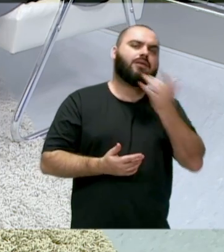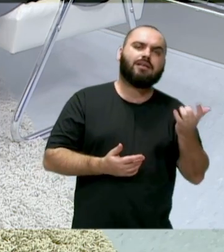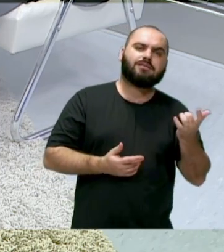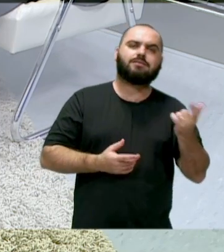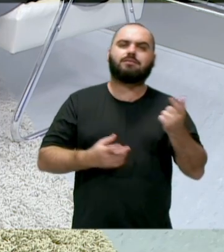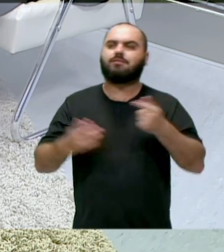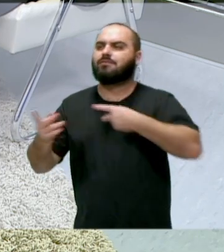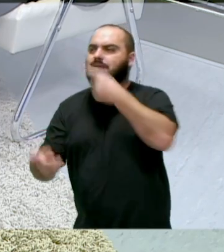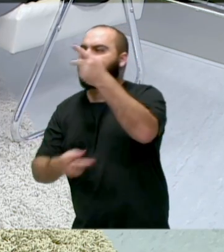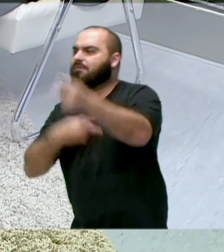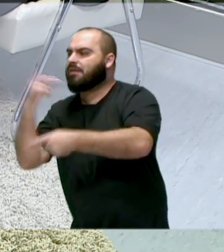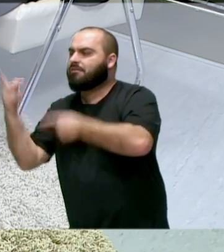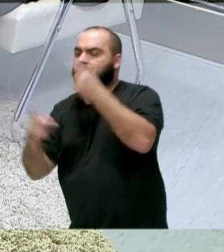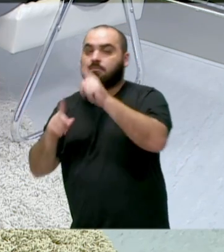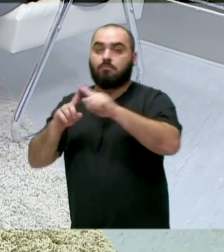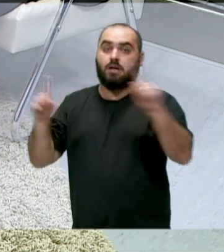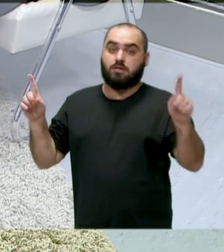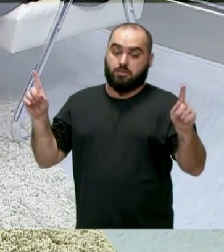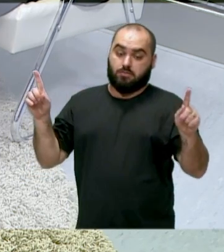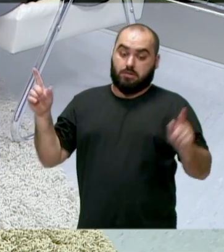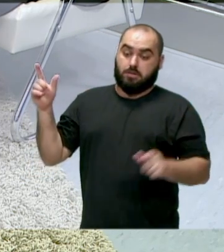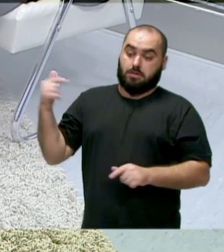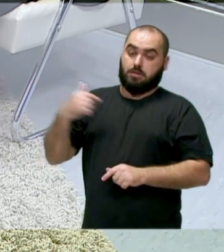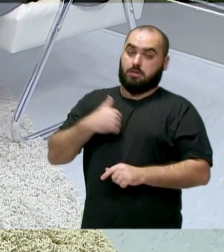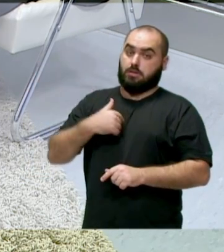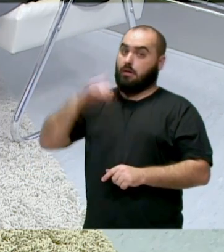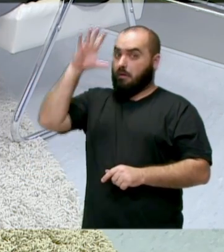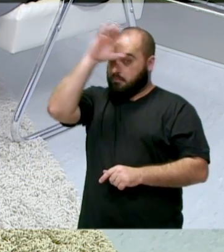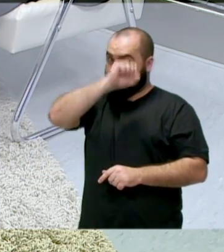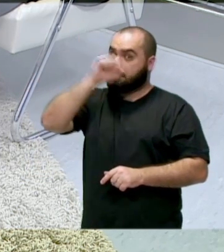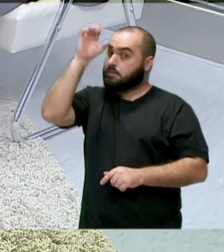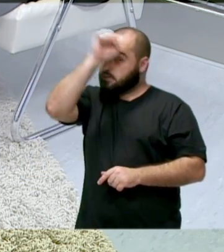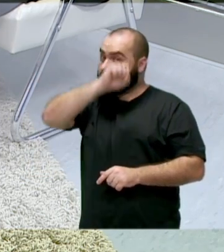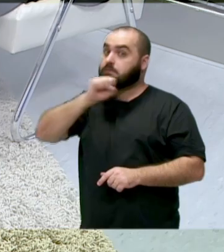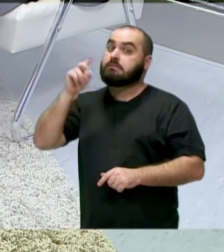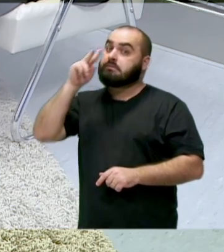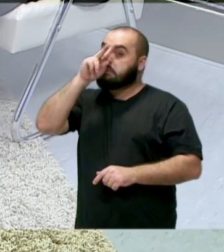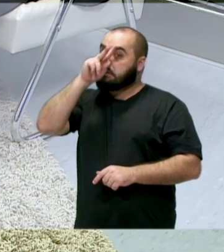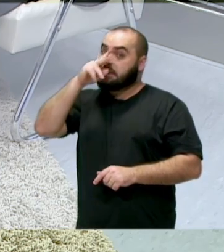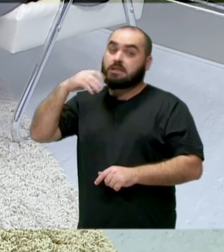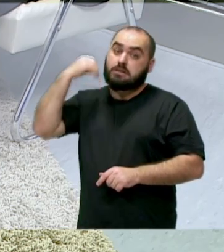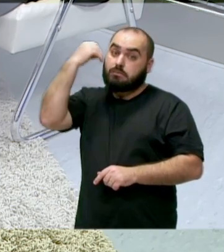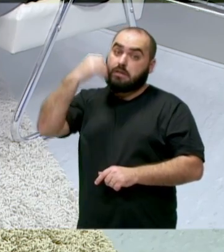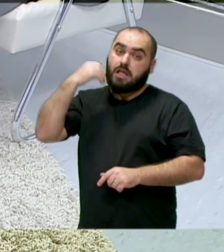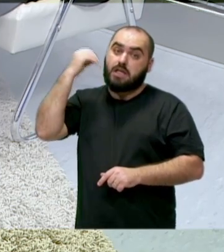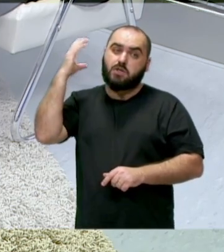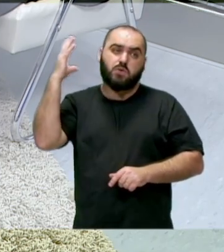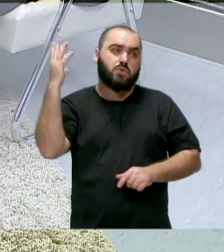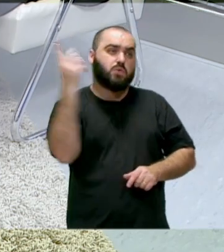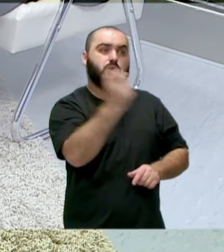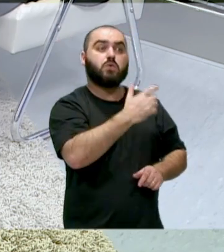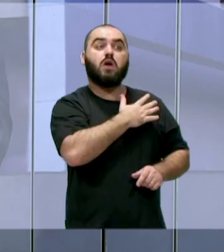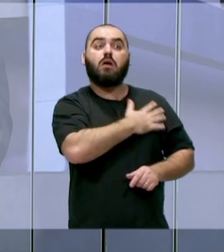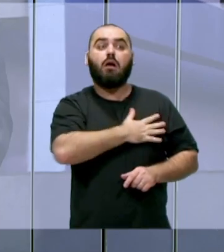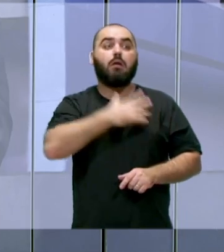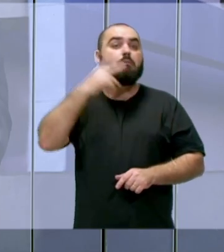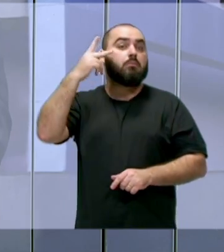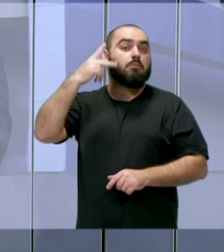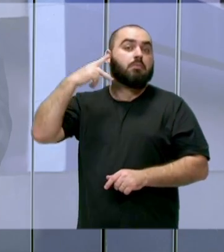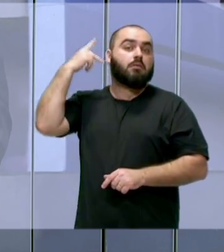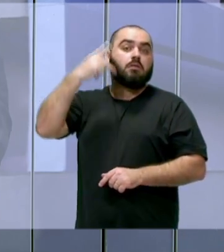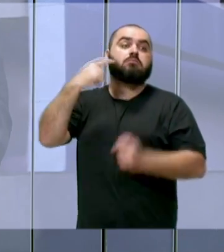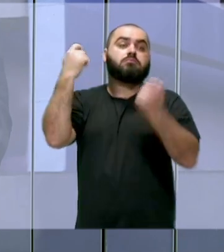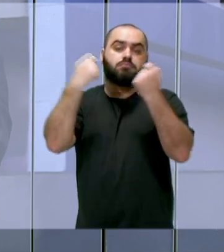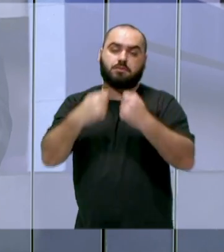lado, mas quando é nós que viemos, sair candidato, é um aprendizado, eu acho que é uma experiência que todo mundo que gosta de política deveria passar e ter